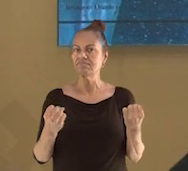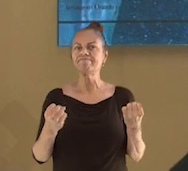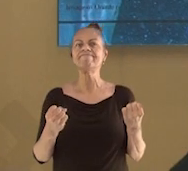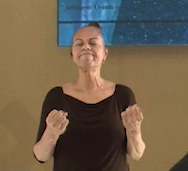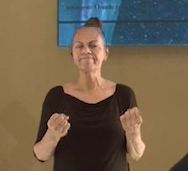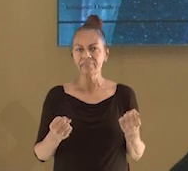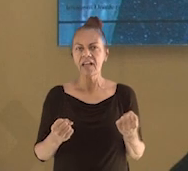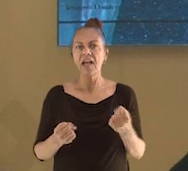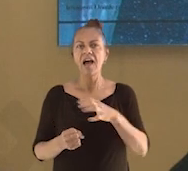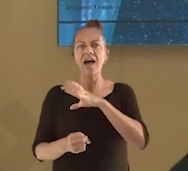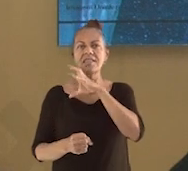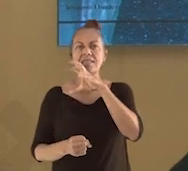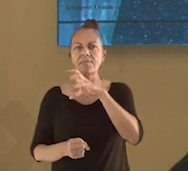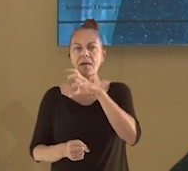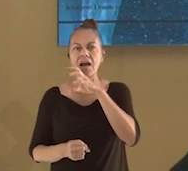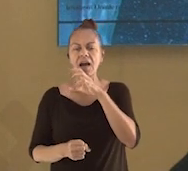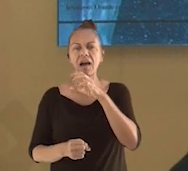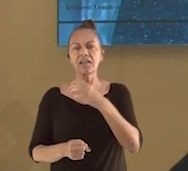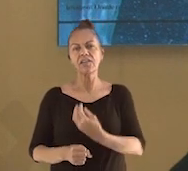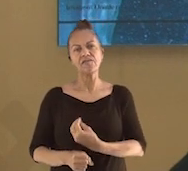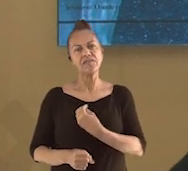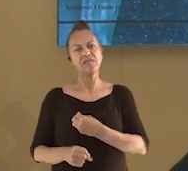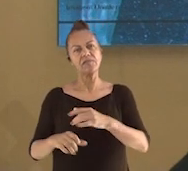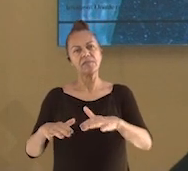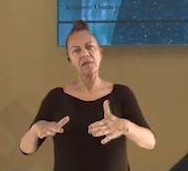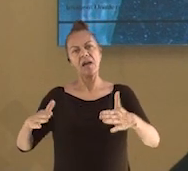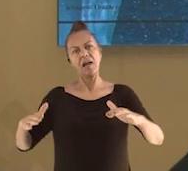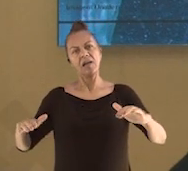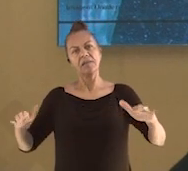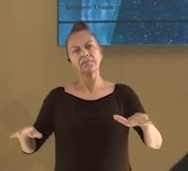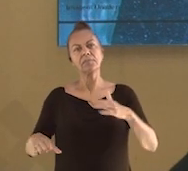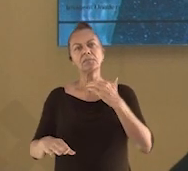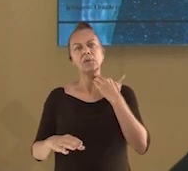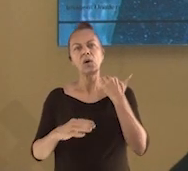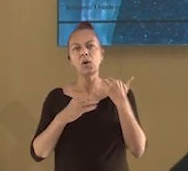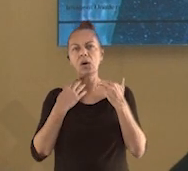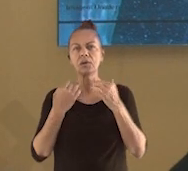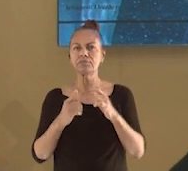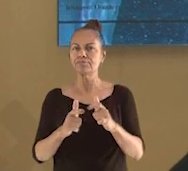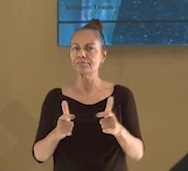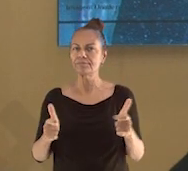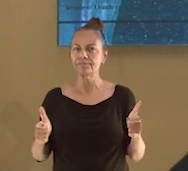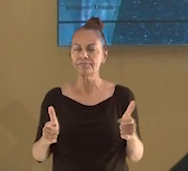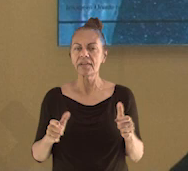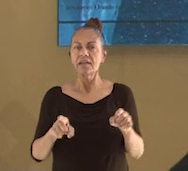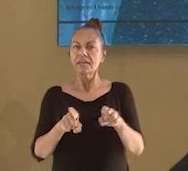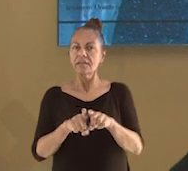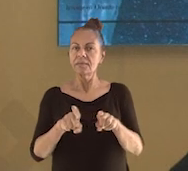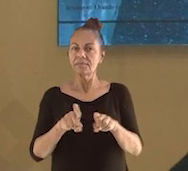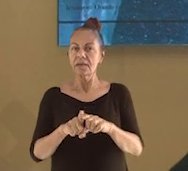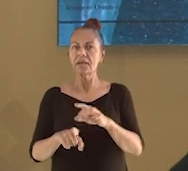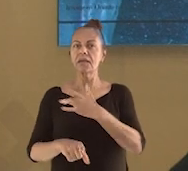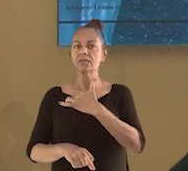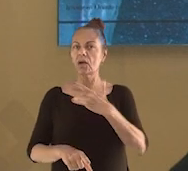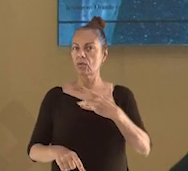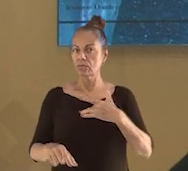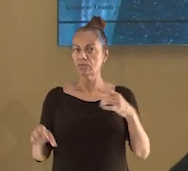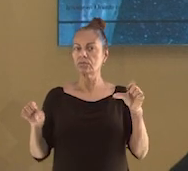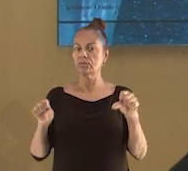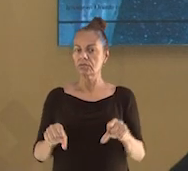animais marinhos. Mas para além disso, essa poluição prejudica também a nossa saúde.